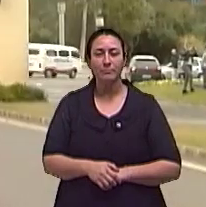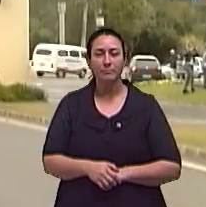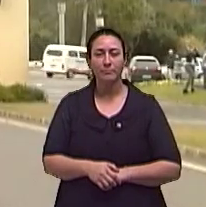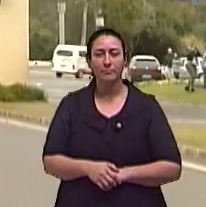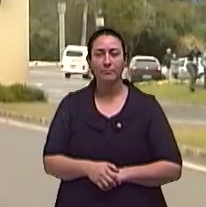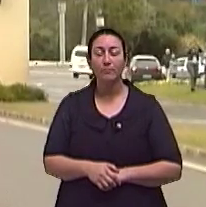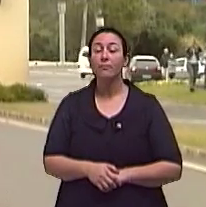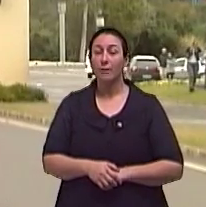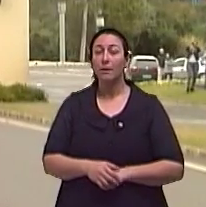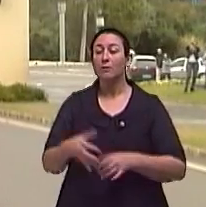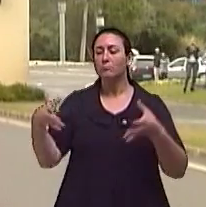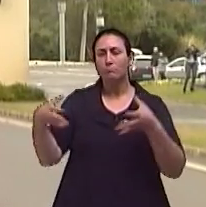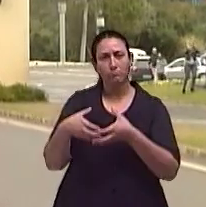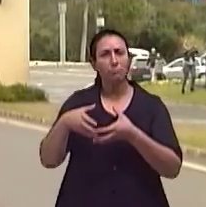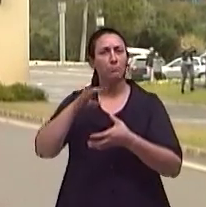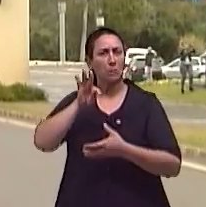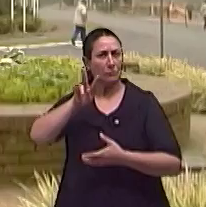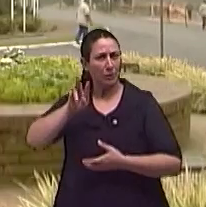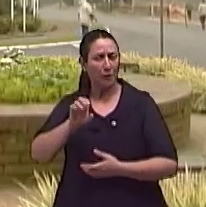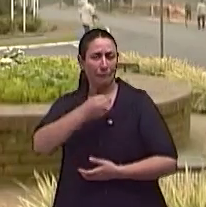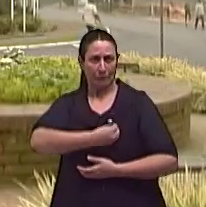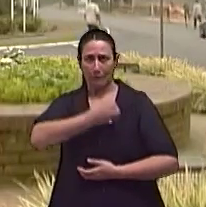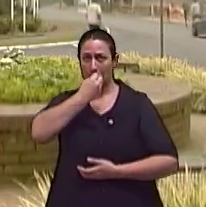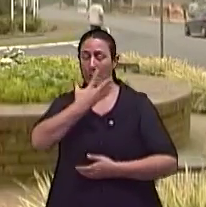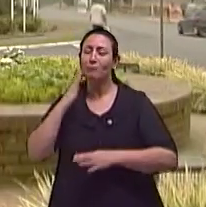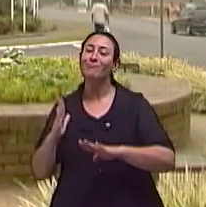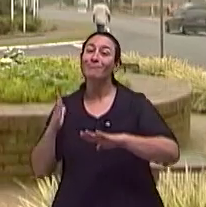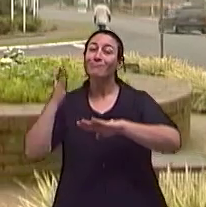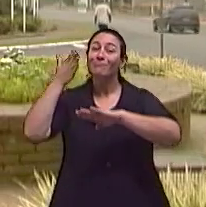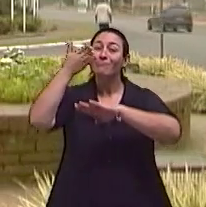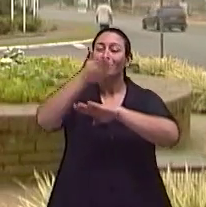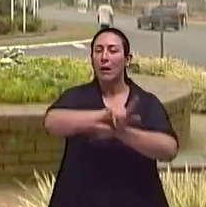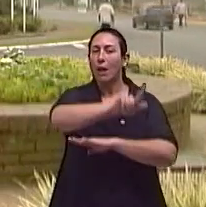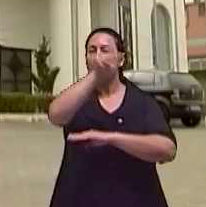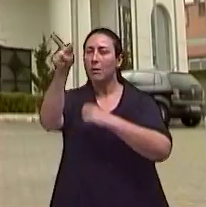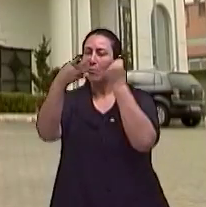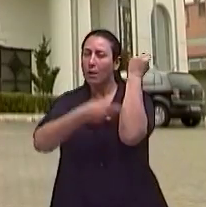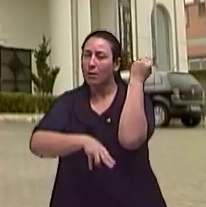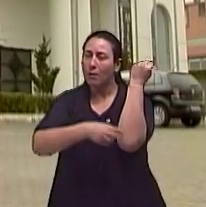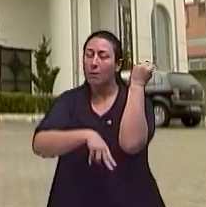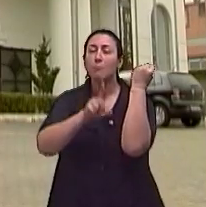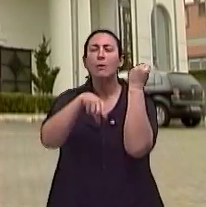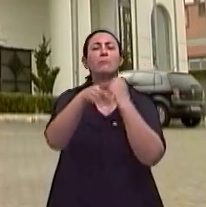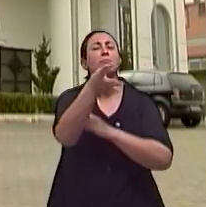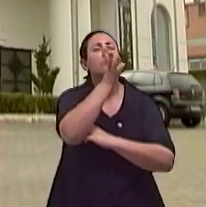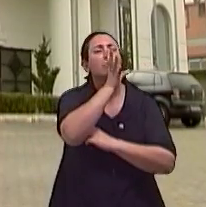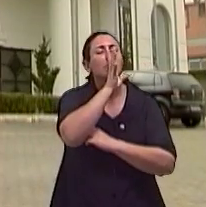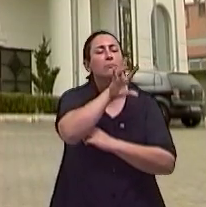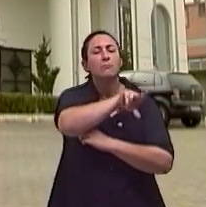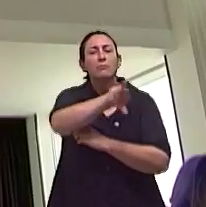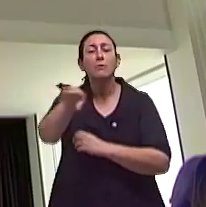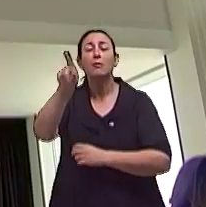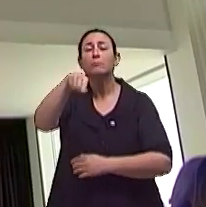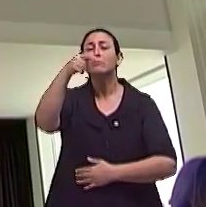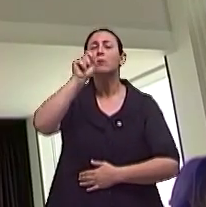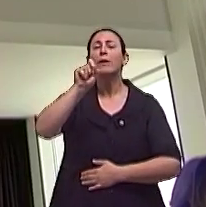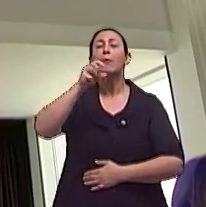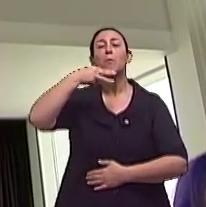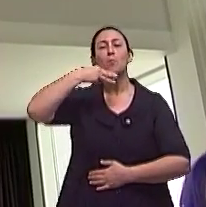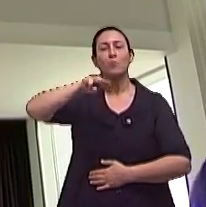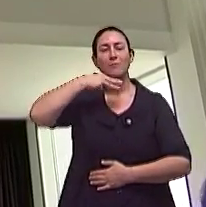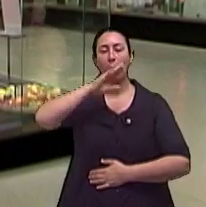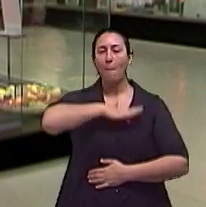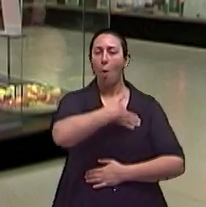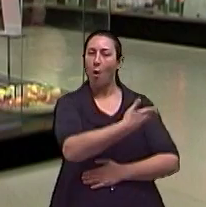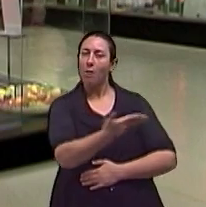O Viva Bem pegou a estrada e chegou em Gramado e Canela para conferir a exposição permanente Divas do Cinema no Museu